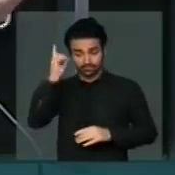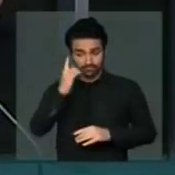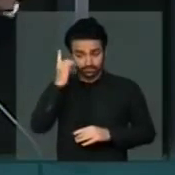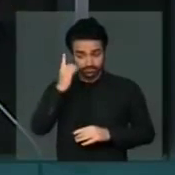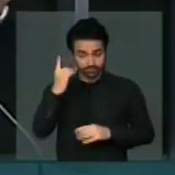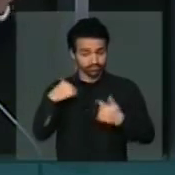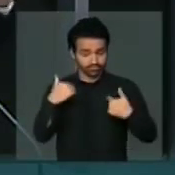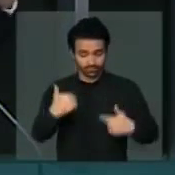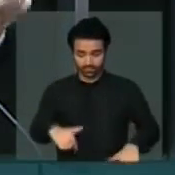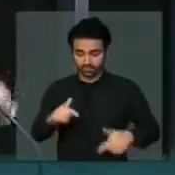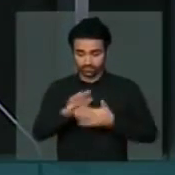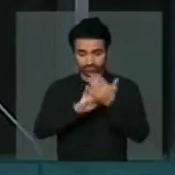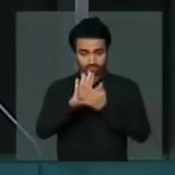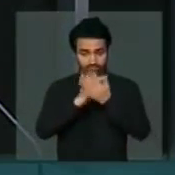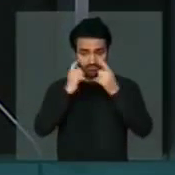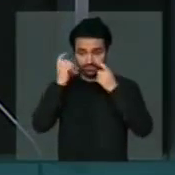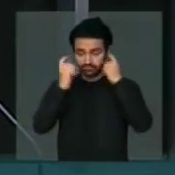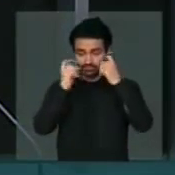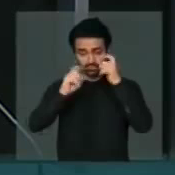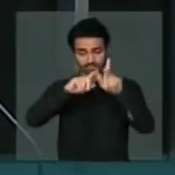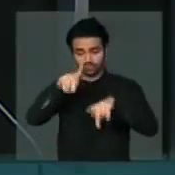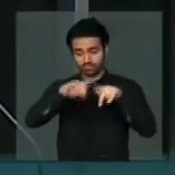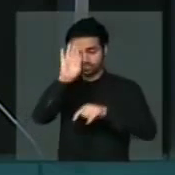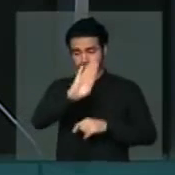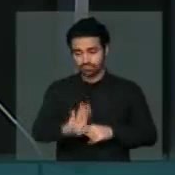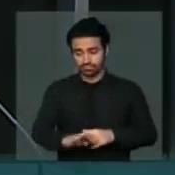não estão preocupados com o povo brasileiro.